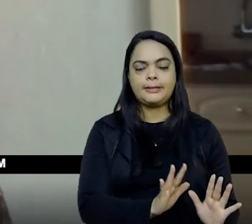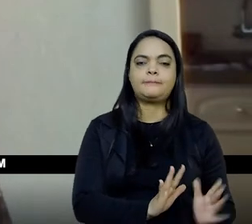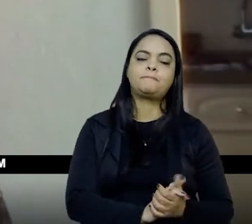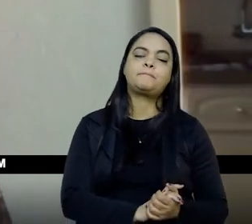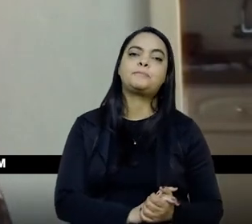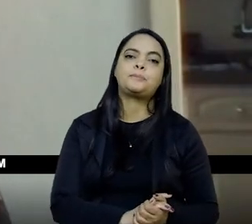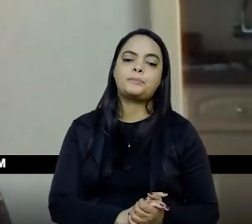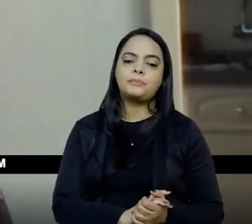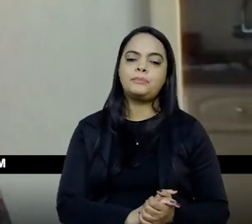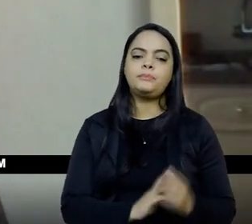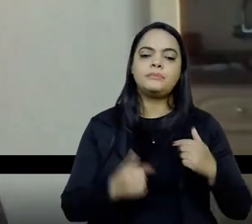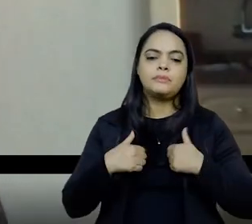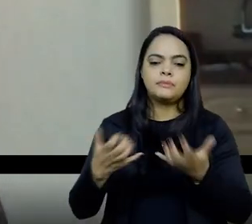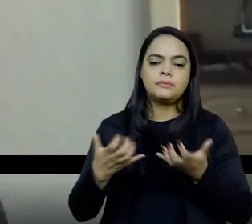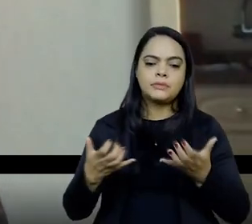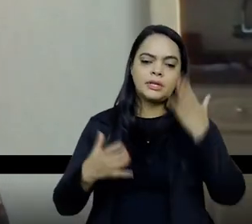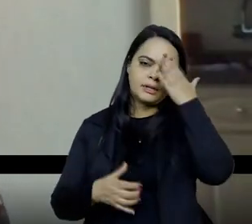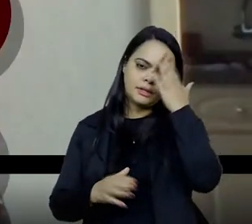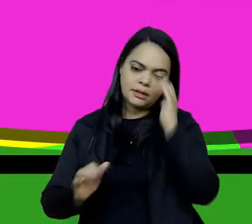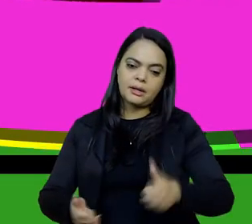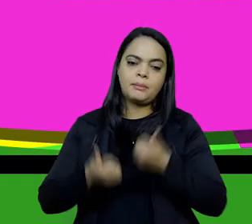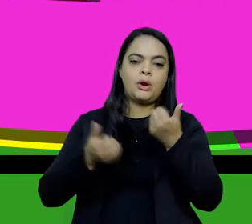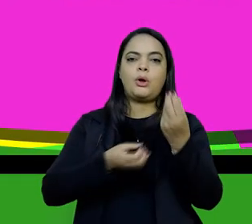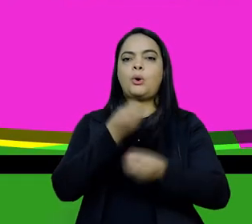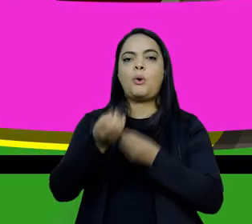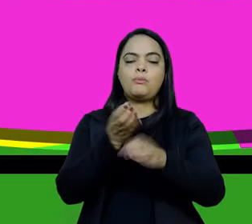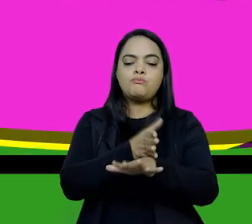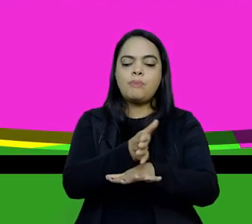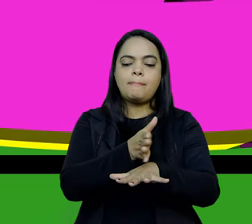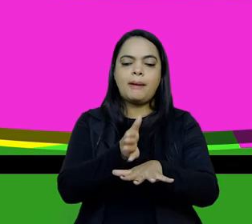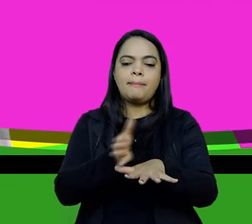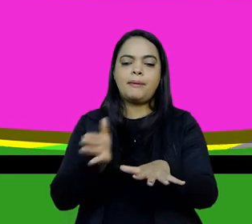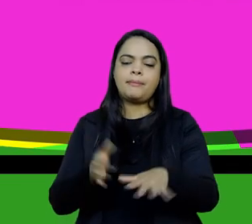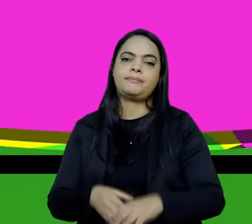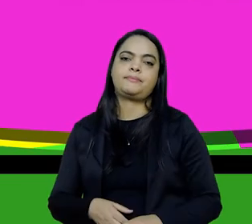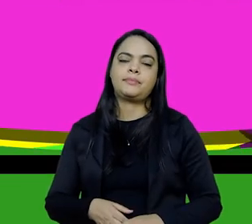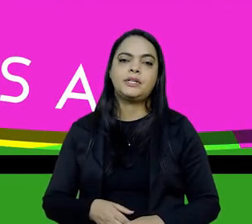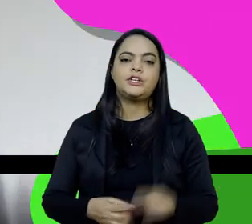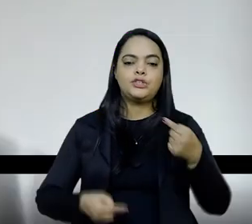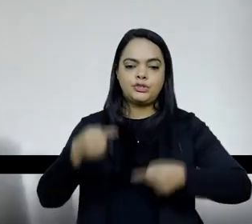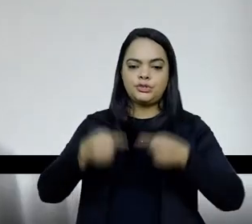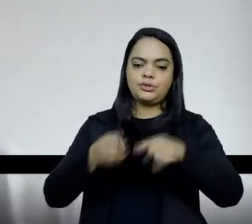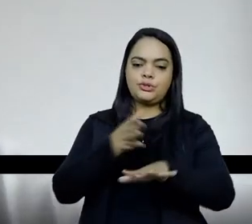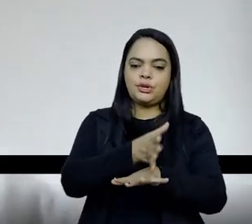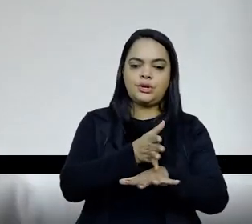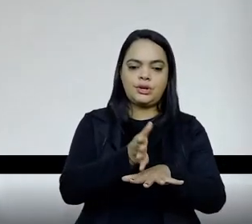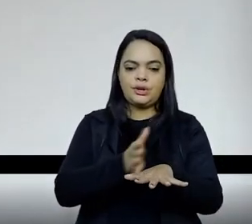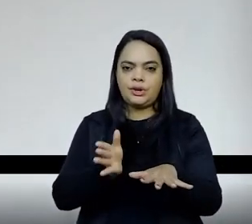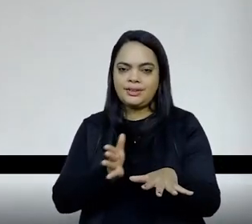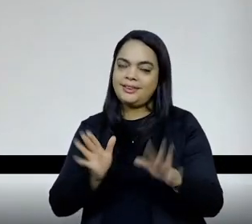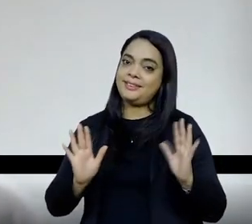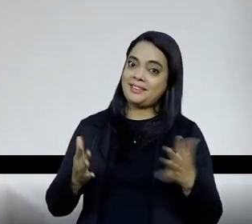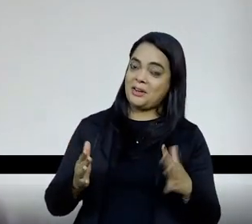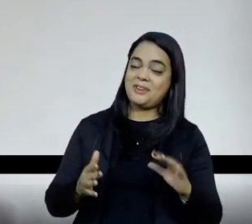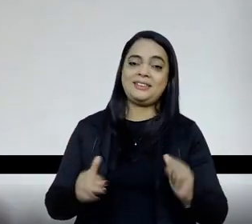processo, mas eu queria entender um pouco melhor como funcionam essas trilhas. Para discutir melhor as trilhas, seja melhor o João, o pessoal